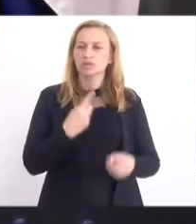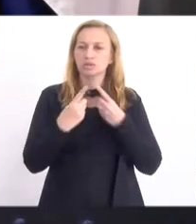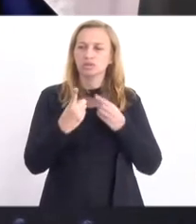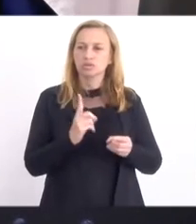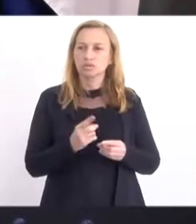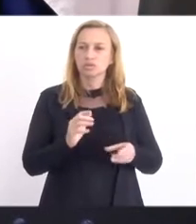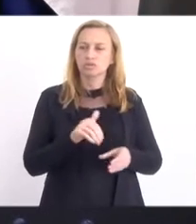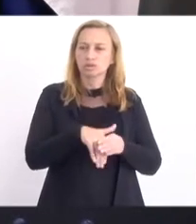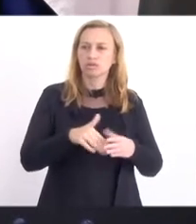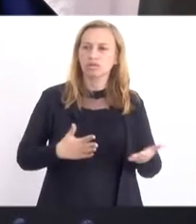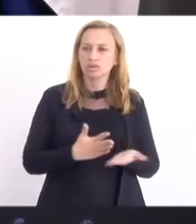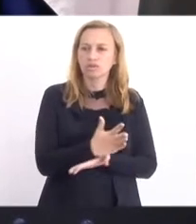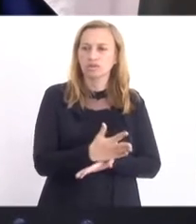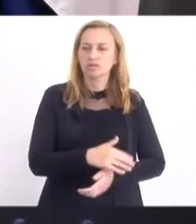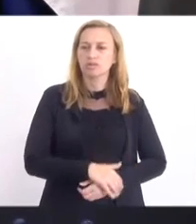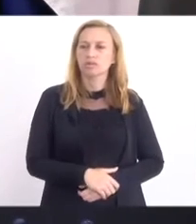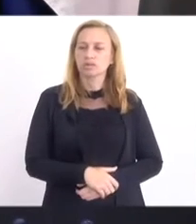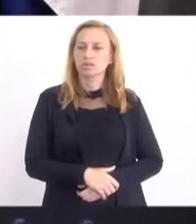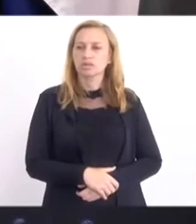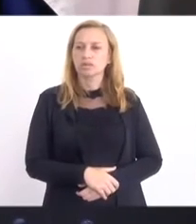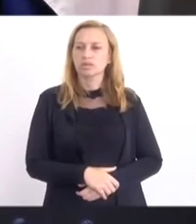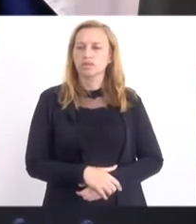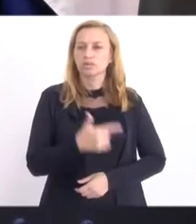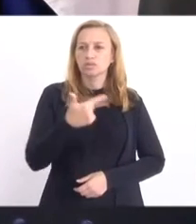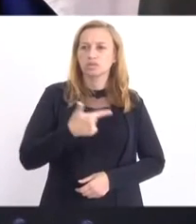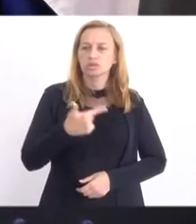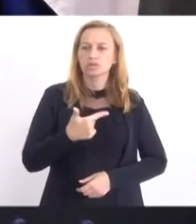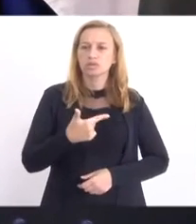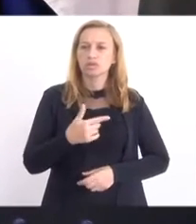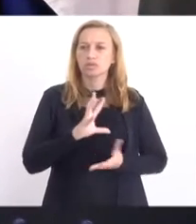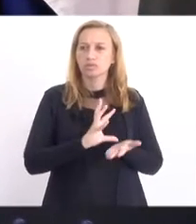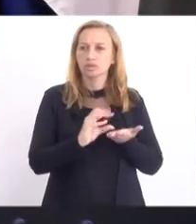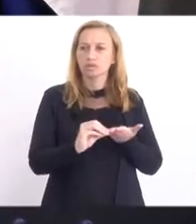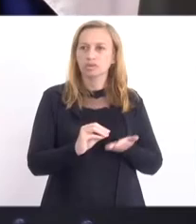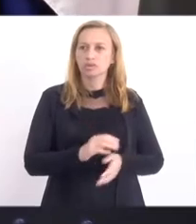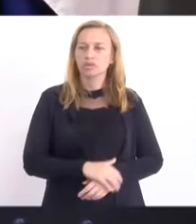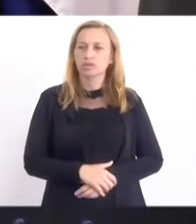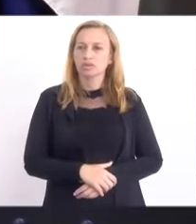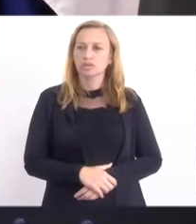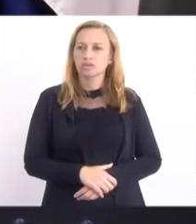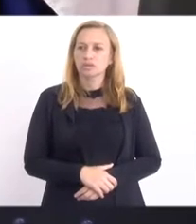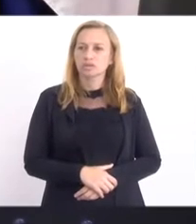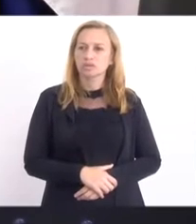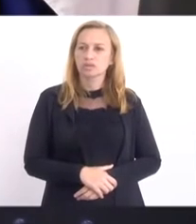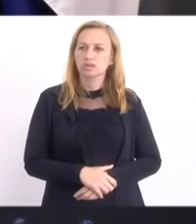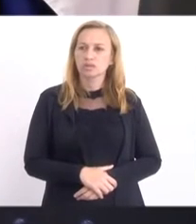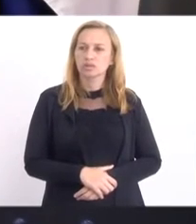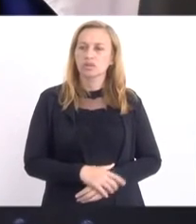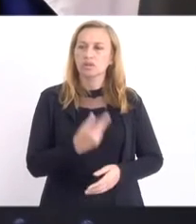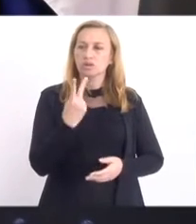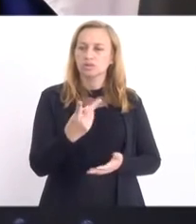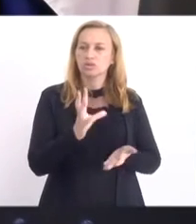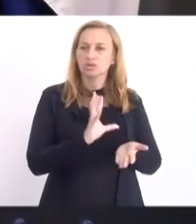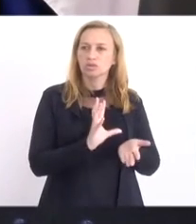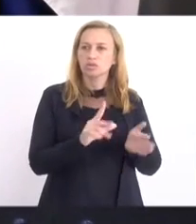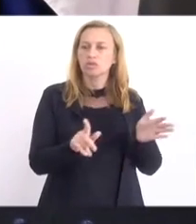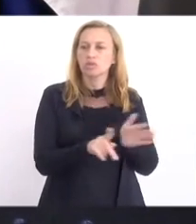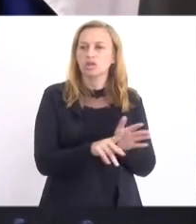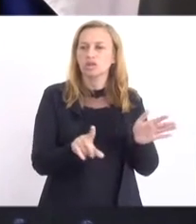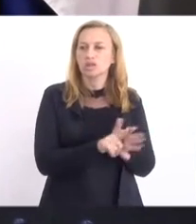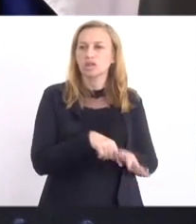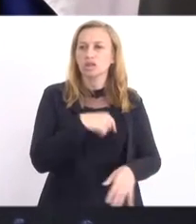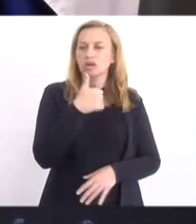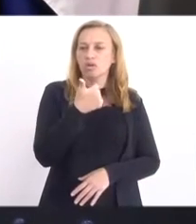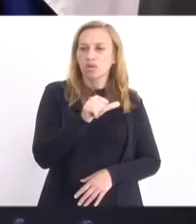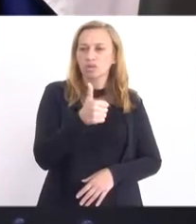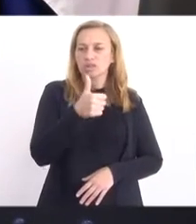votação, aprovado. 2, da pauta. 2, projeto de lei 11.74, de